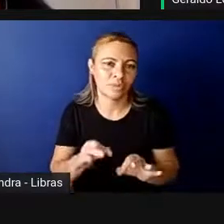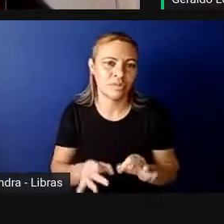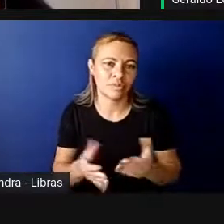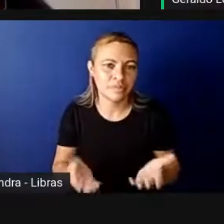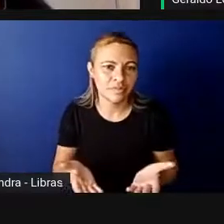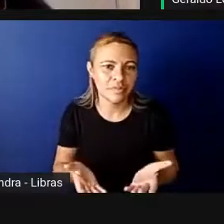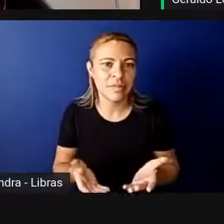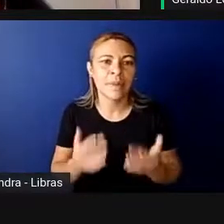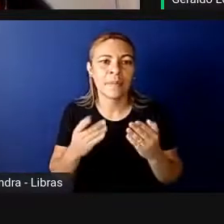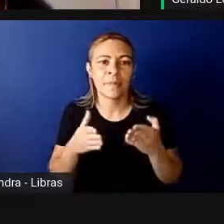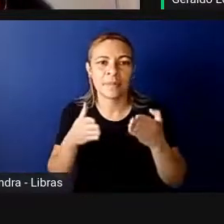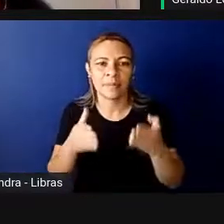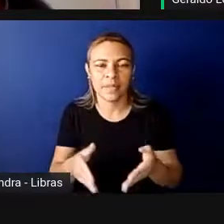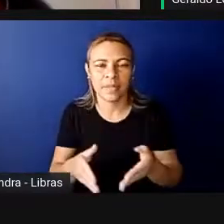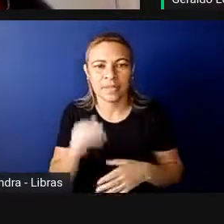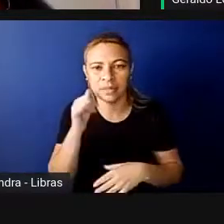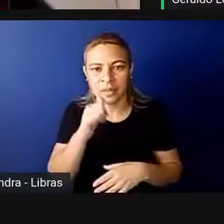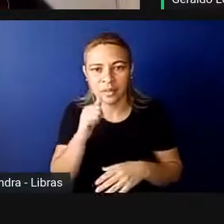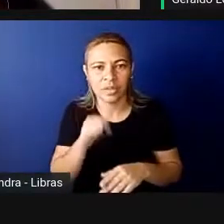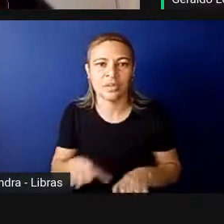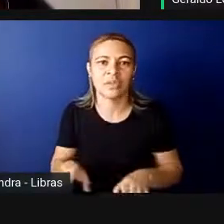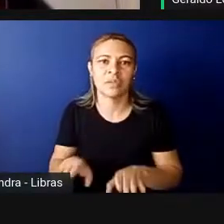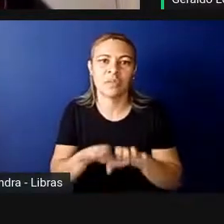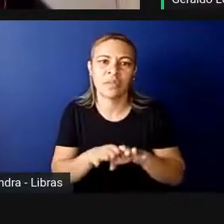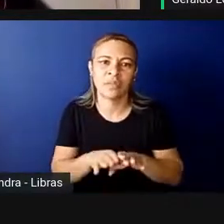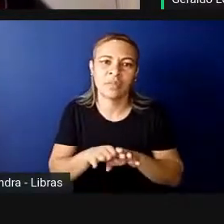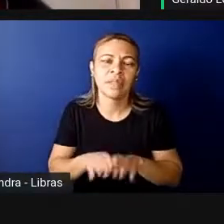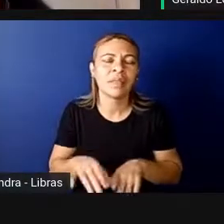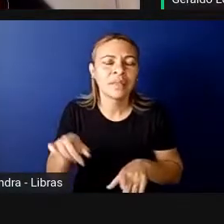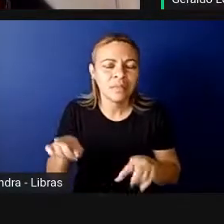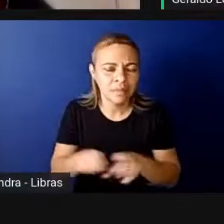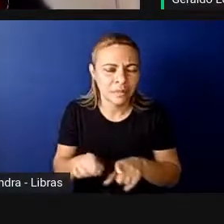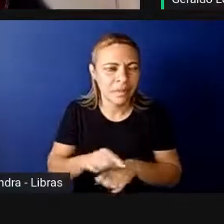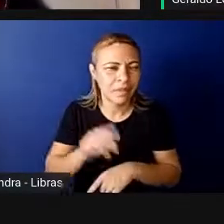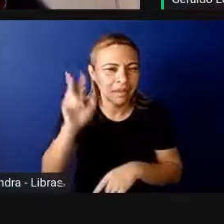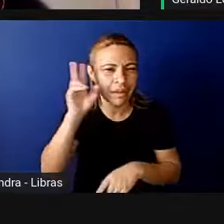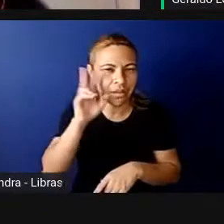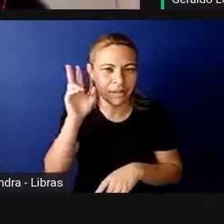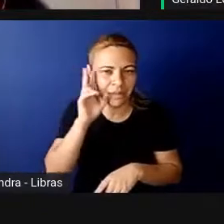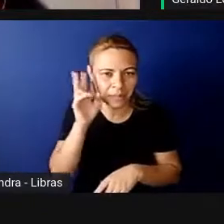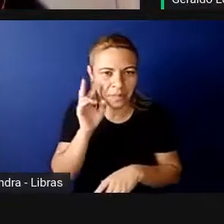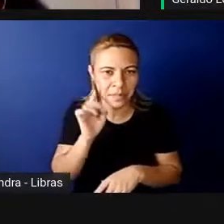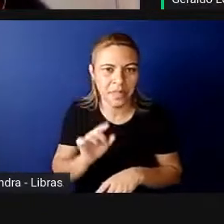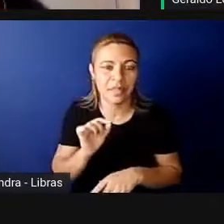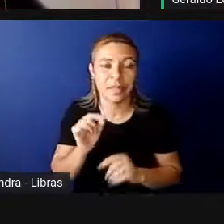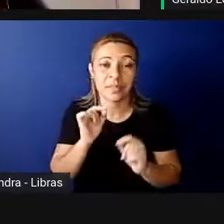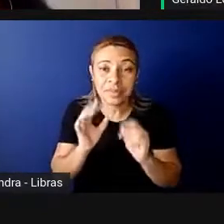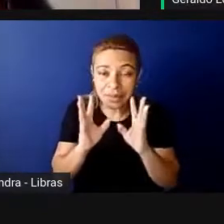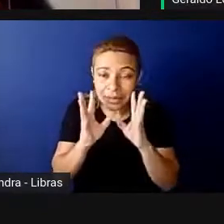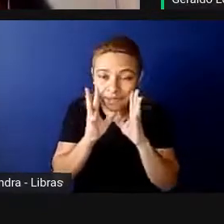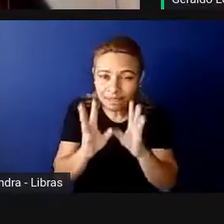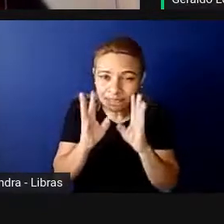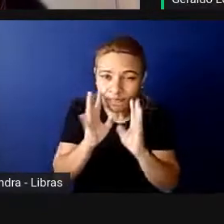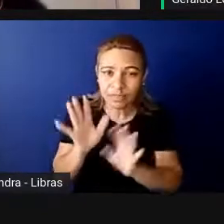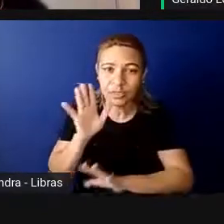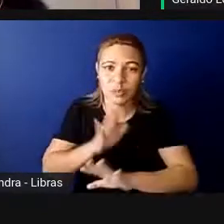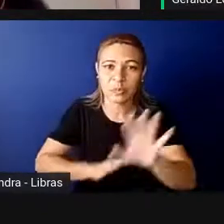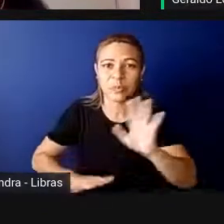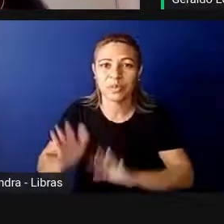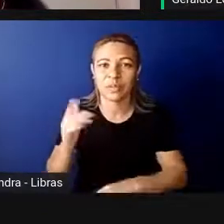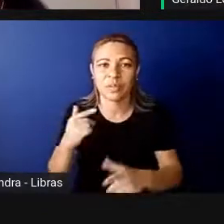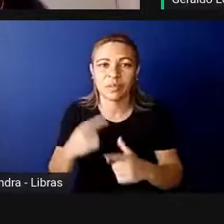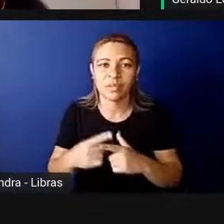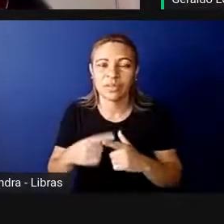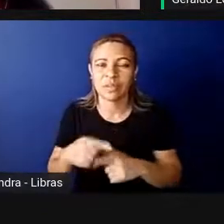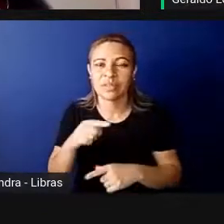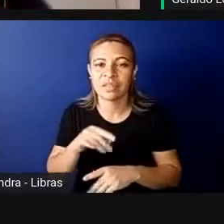participação das mulheres à igualdade. Mas eu também queria lembrar que a gente também tem que ter atenção e cuidado porque isso, às vezes, é usado